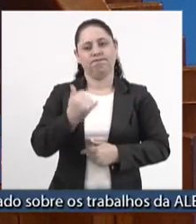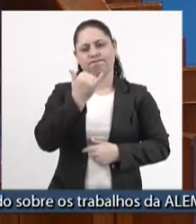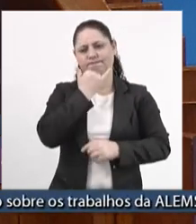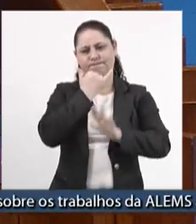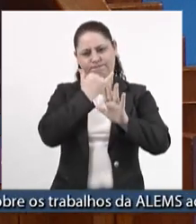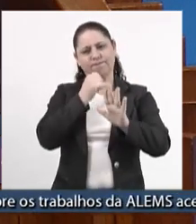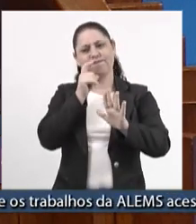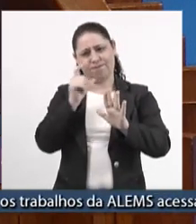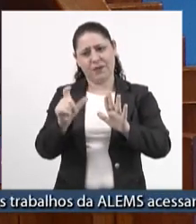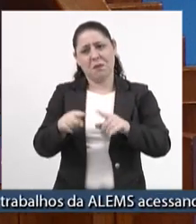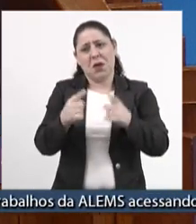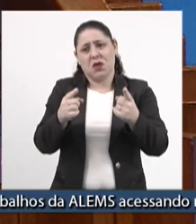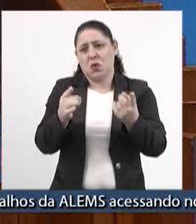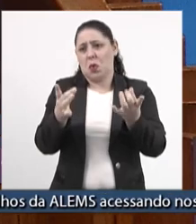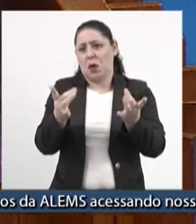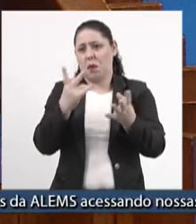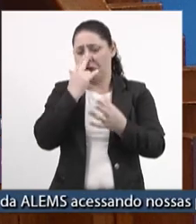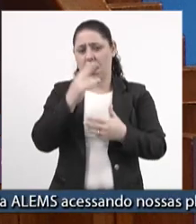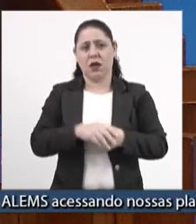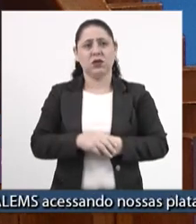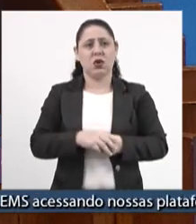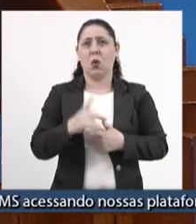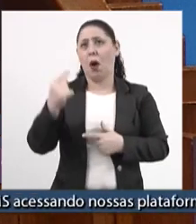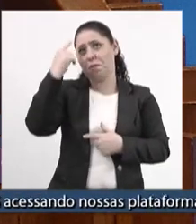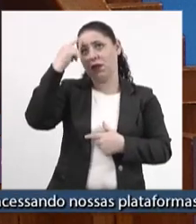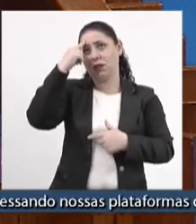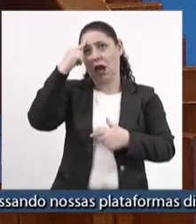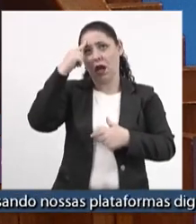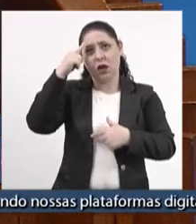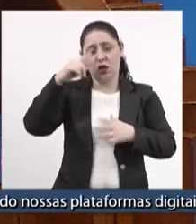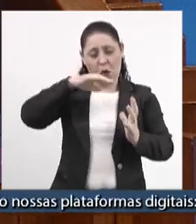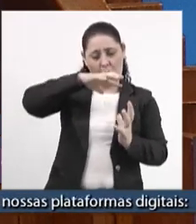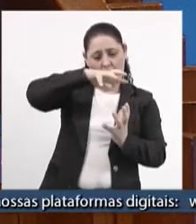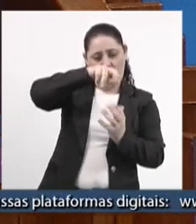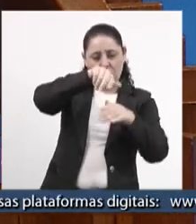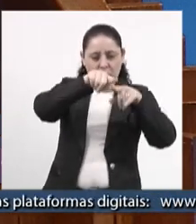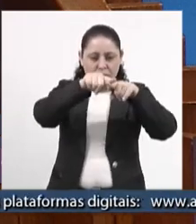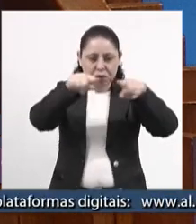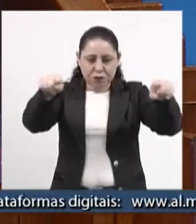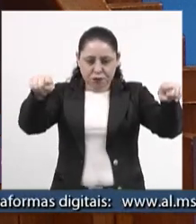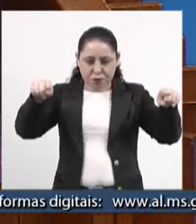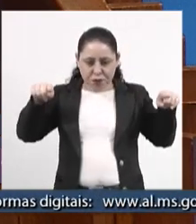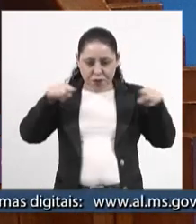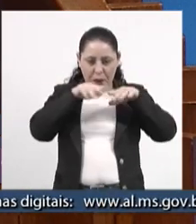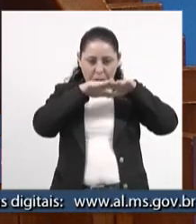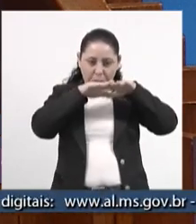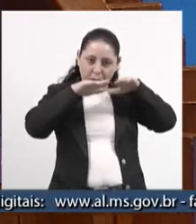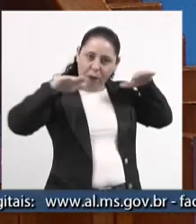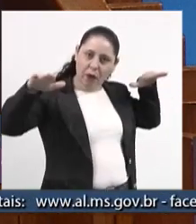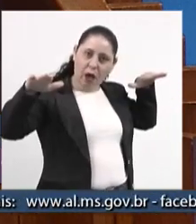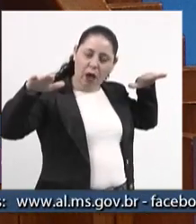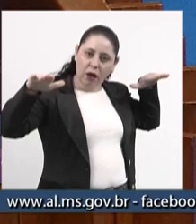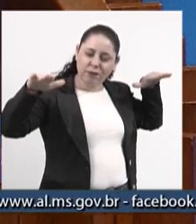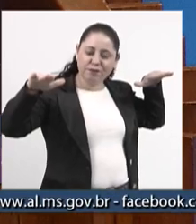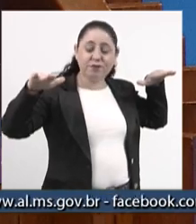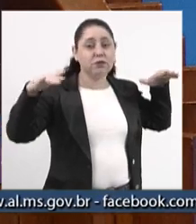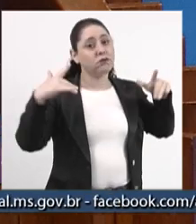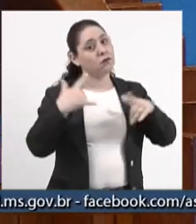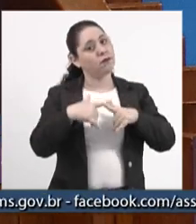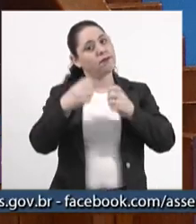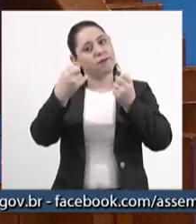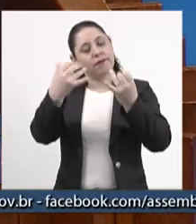expressão, mas é quase um terraplanismo econômico que está sendo colocado nessa reforma. E eu vou dizer por quê. Tem